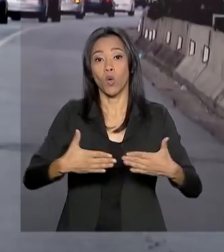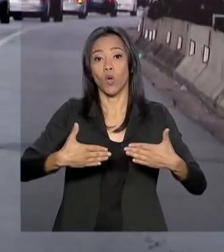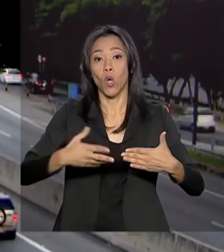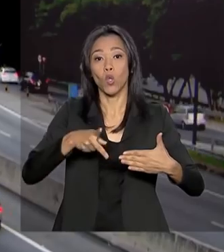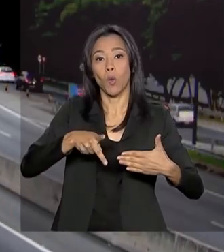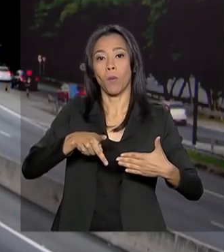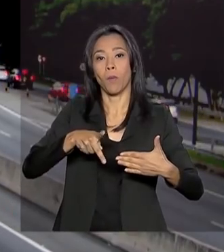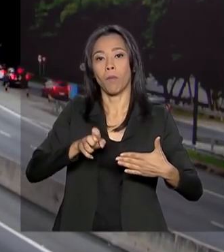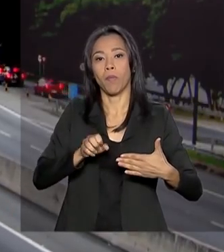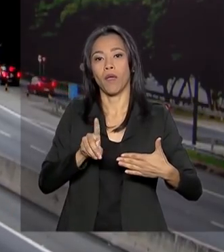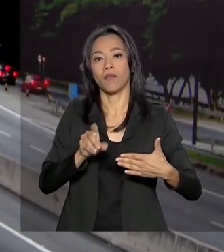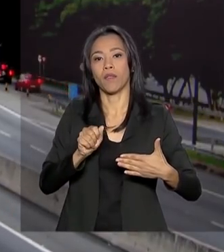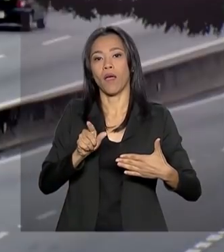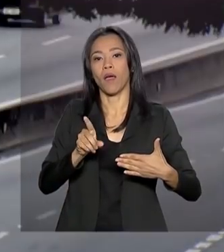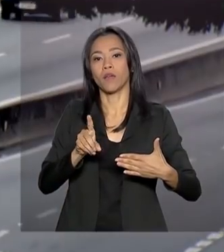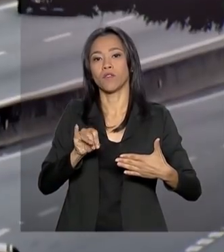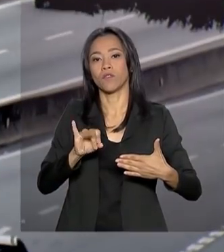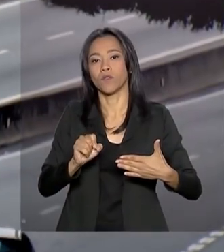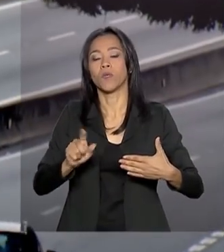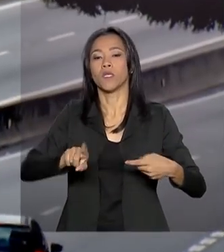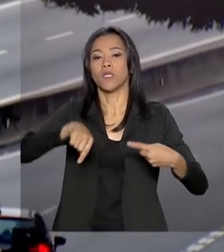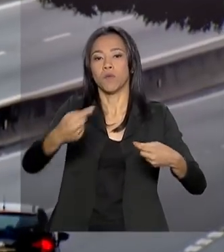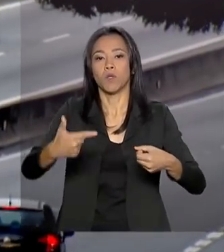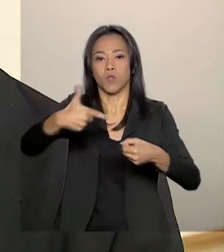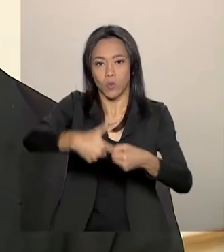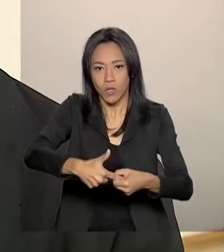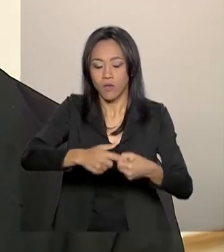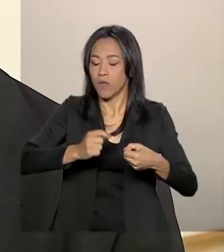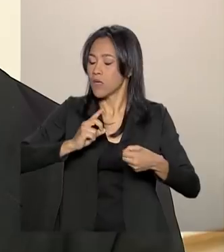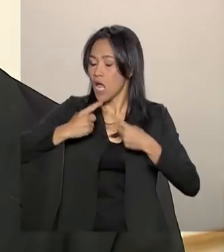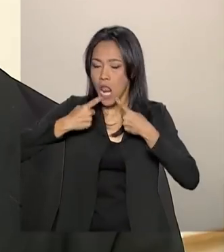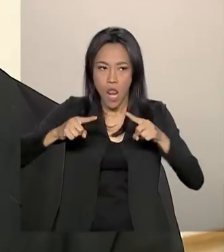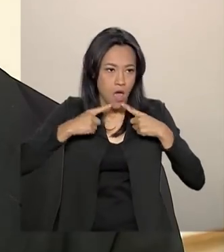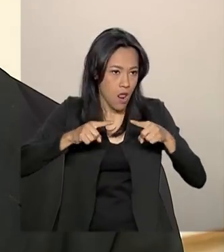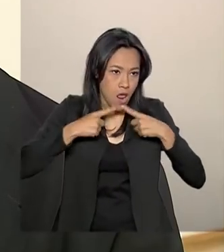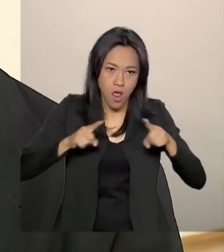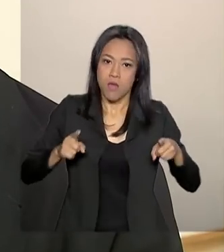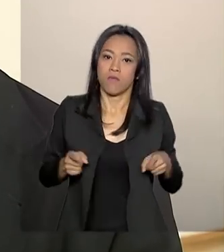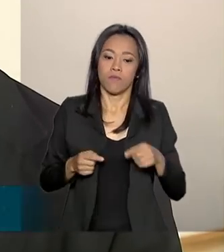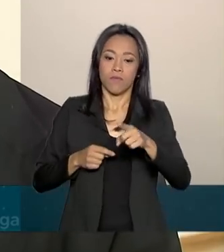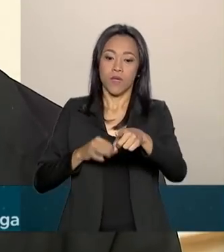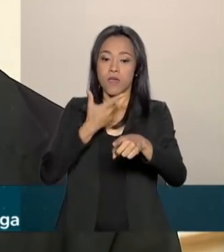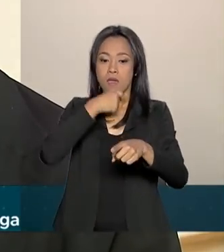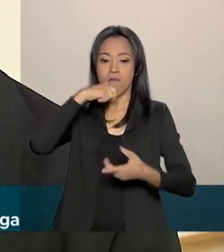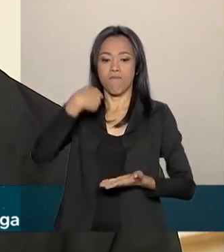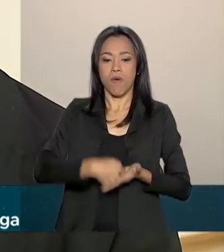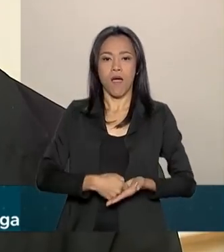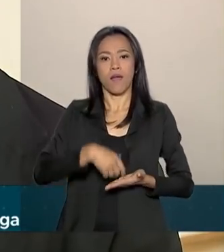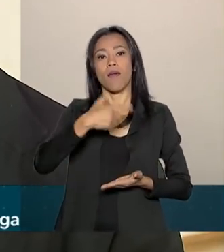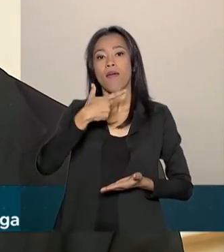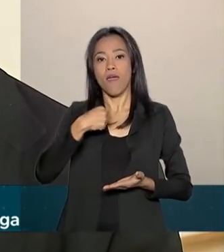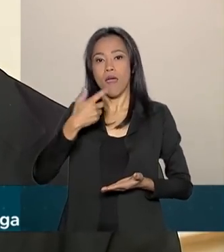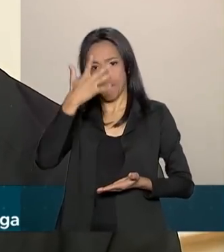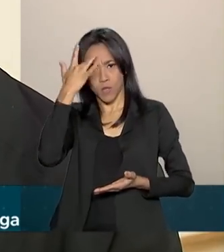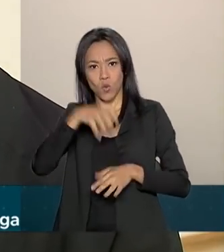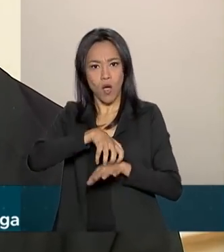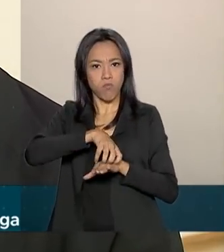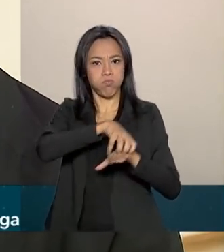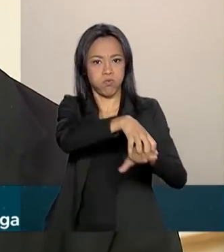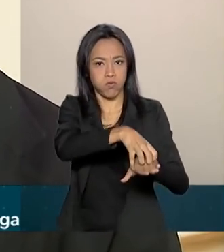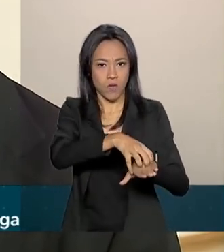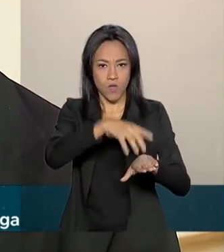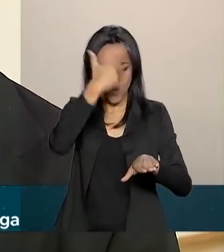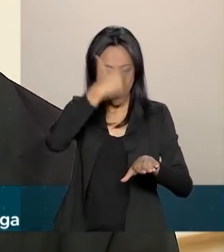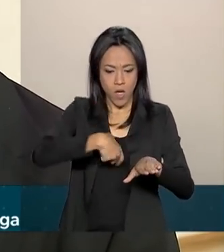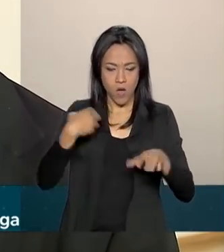pelo combustível são as principais dificuldades da categoria. Quem paga o pedágio é o dono da carga, é o embarcador. E para